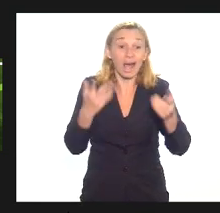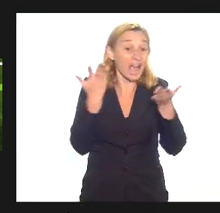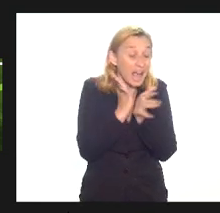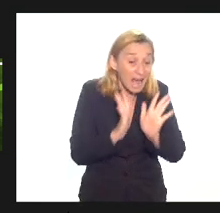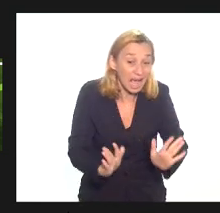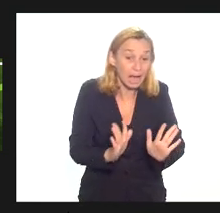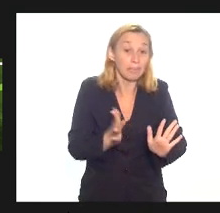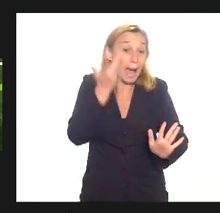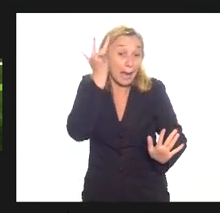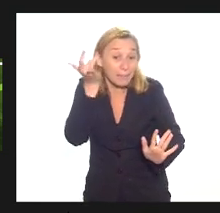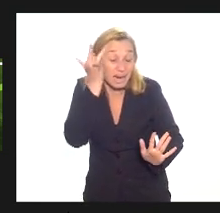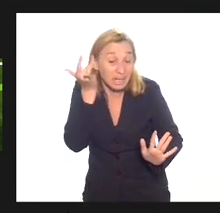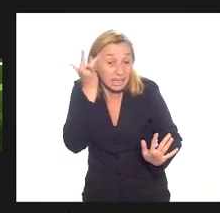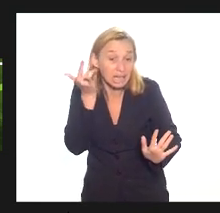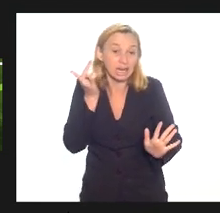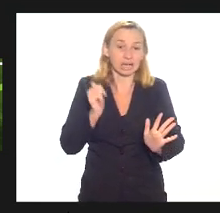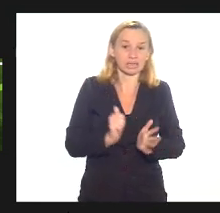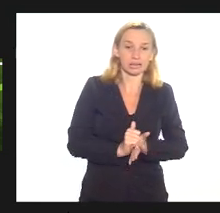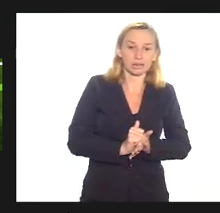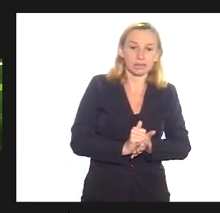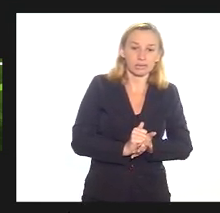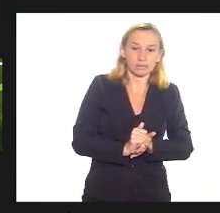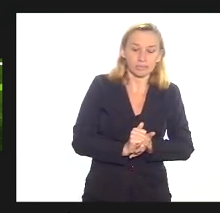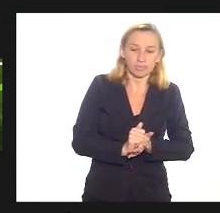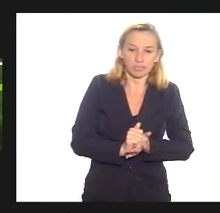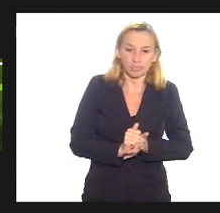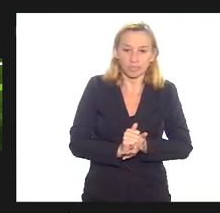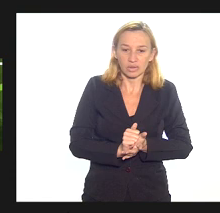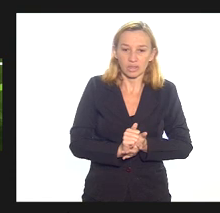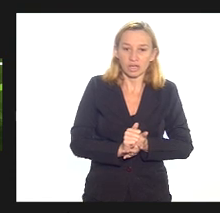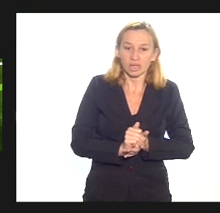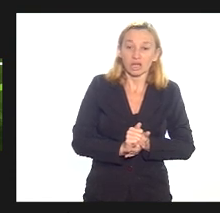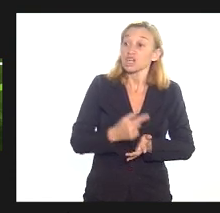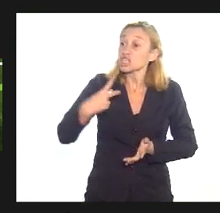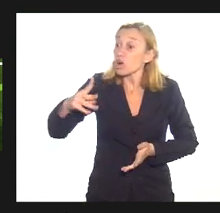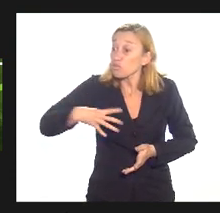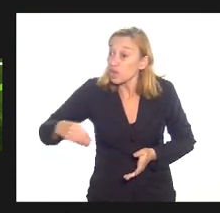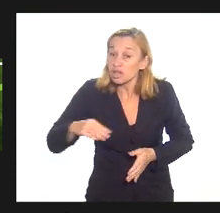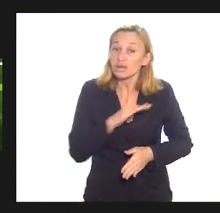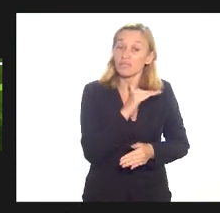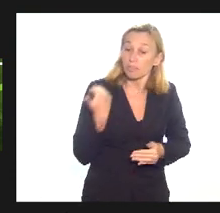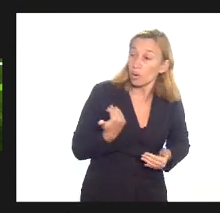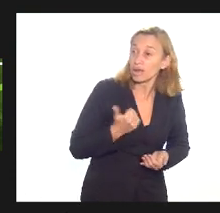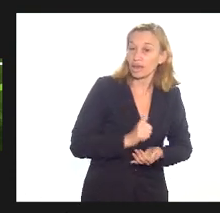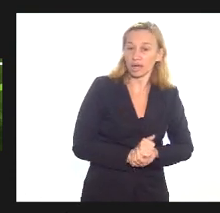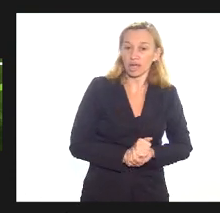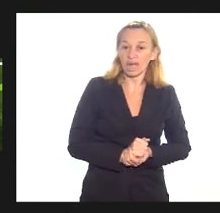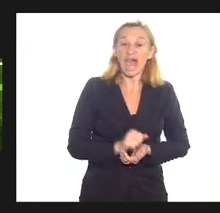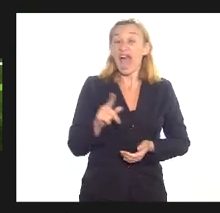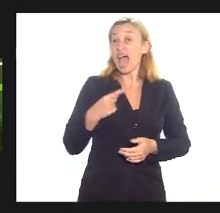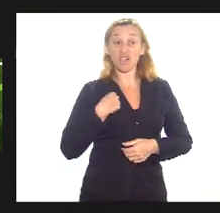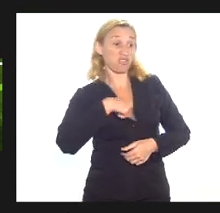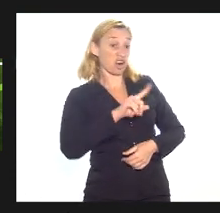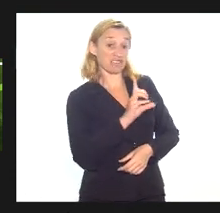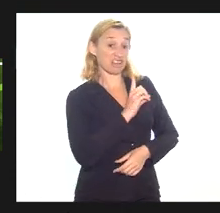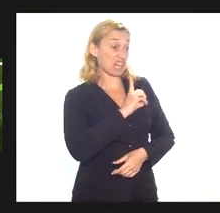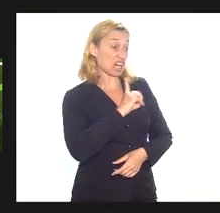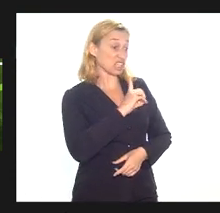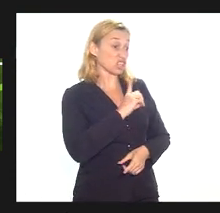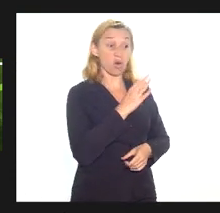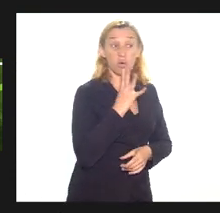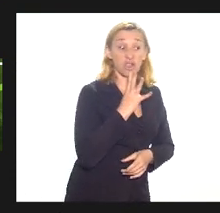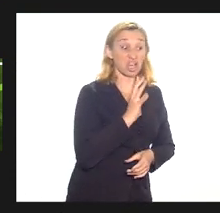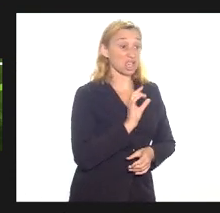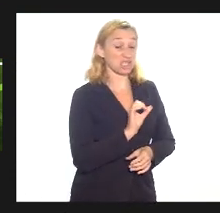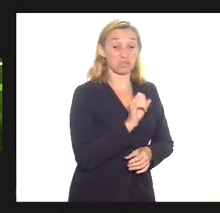servidor amanhã é seu filho que vai ser estuprado é seu filho que vai morrer e não adianta pedir pô dá para dar uma atençãozinha na delegacia eu conheço o